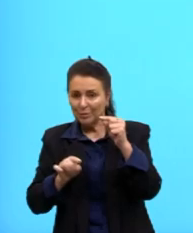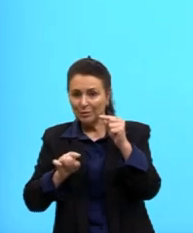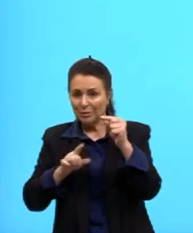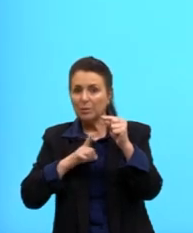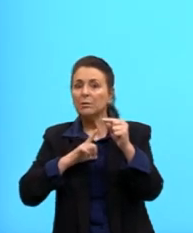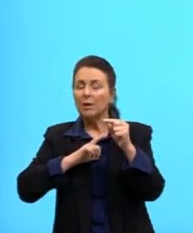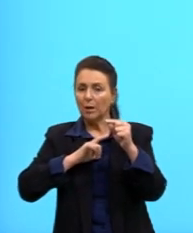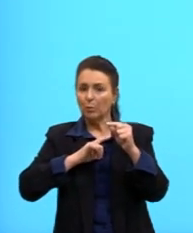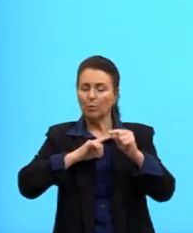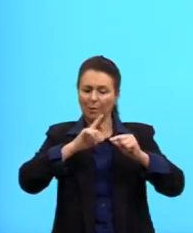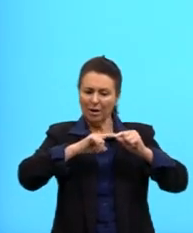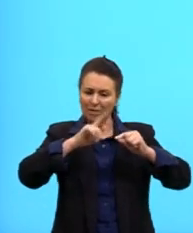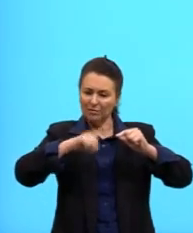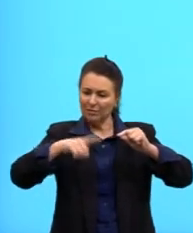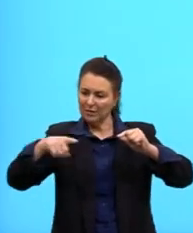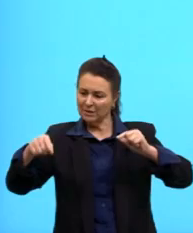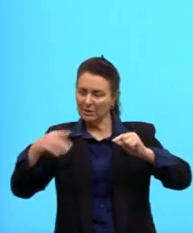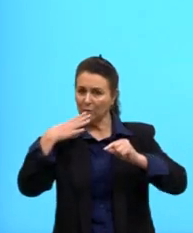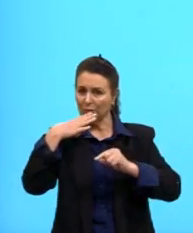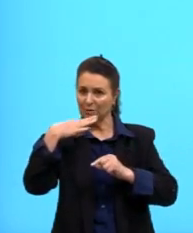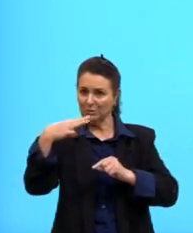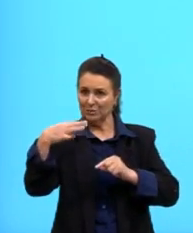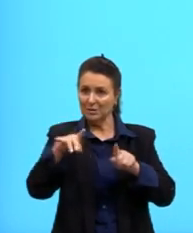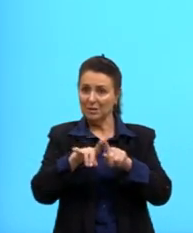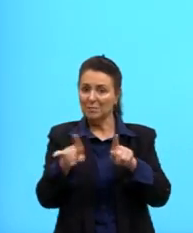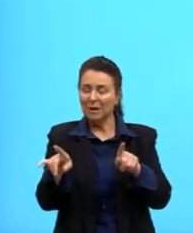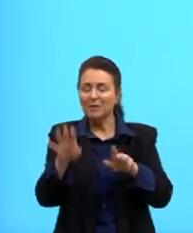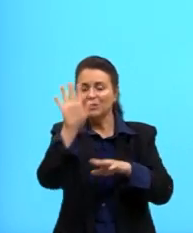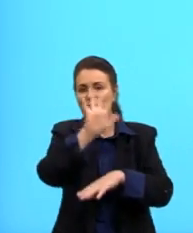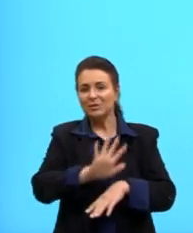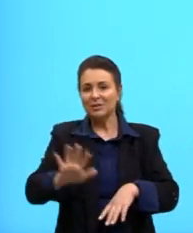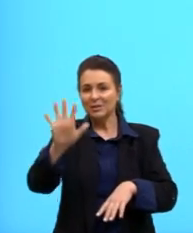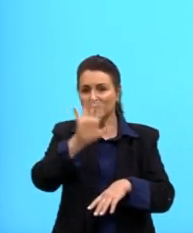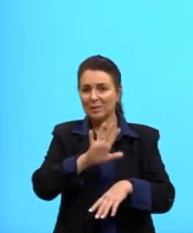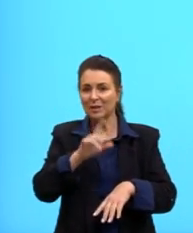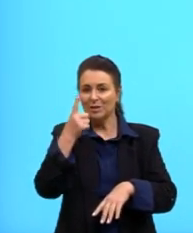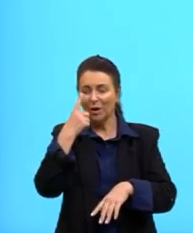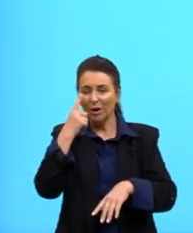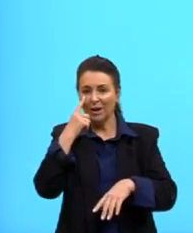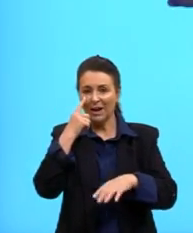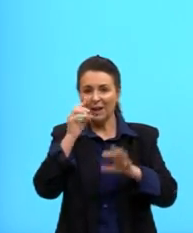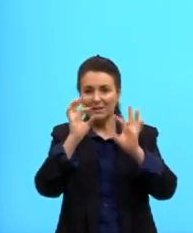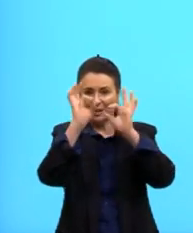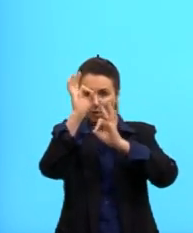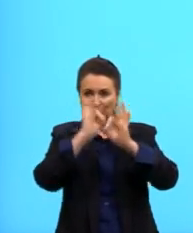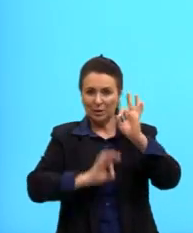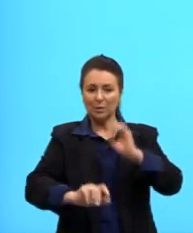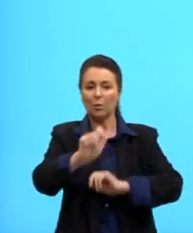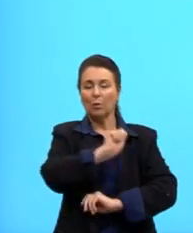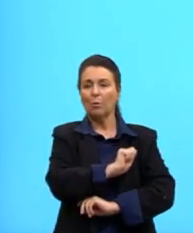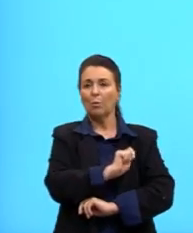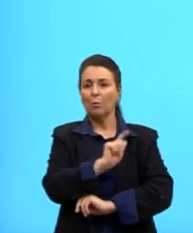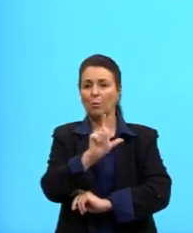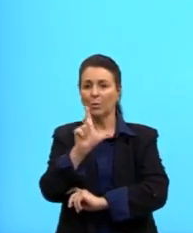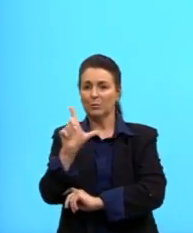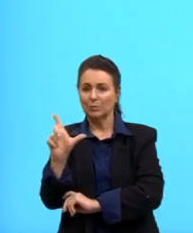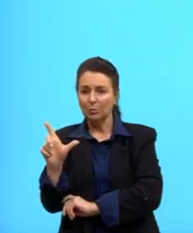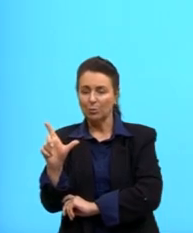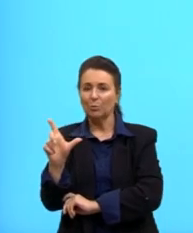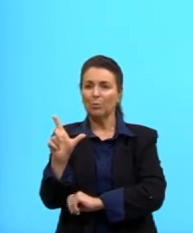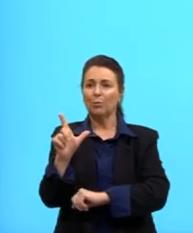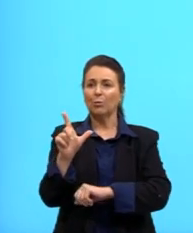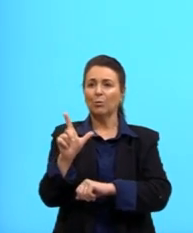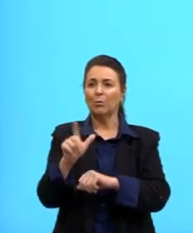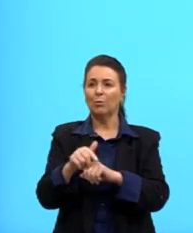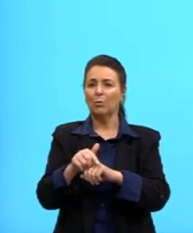variação nas cores, né? Mas, geralmente, ele obedece essa ordem aqui, né? Azul aqui, as cores